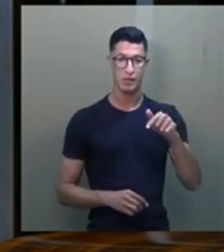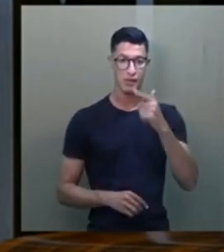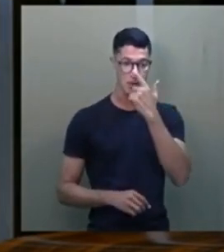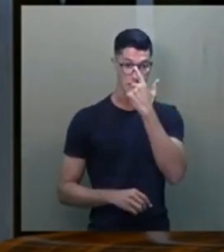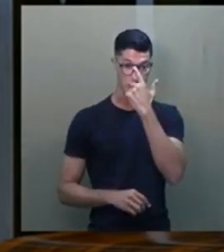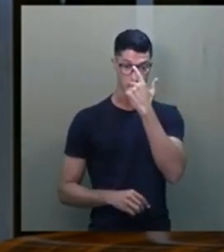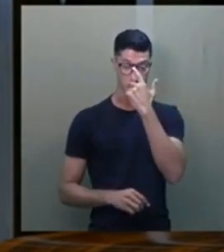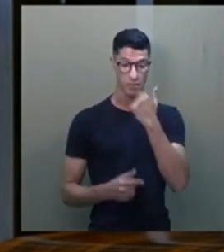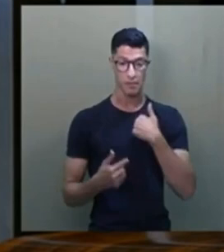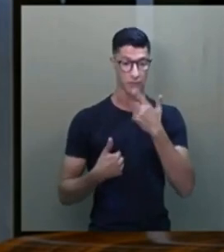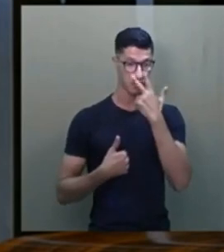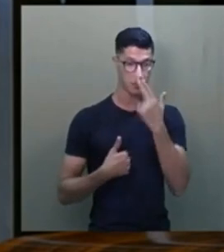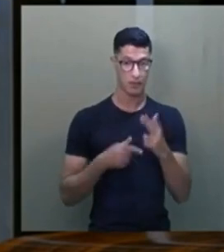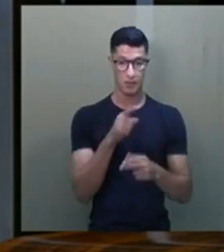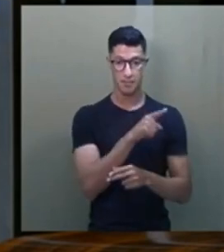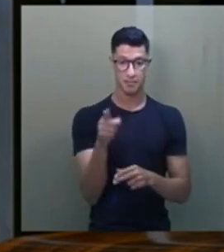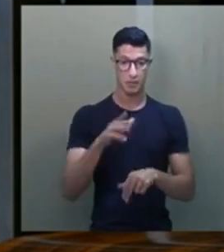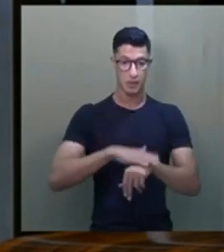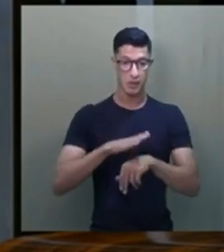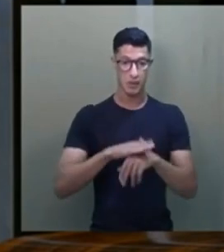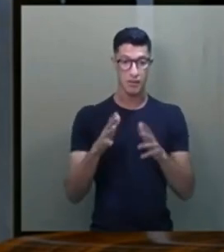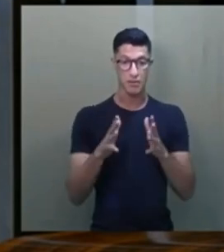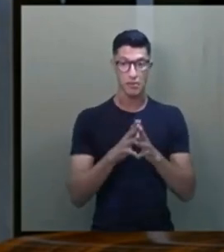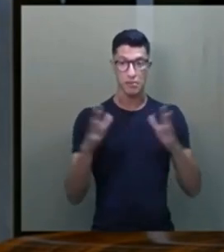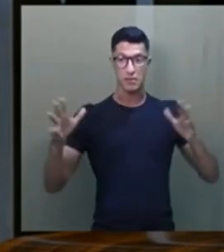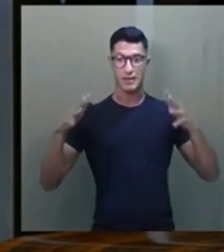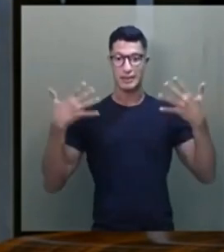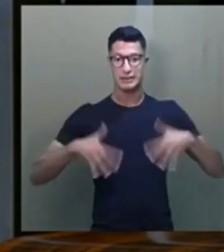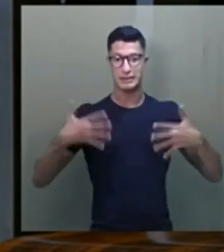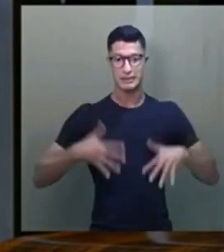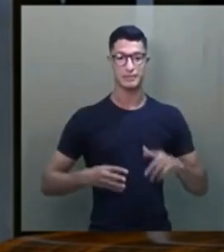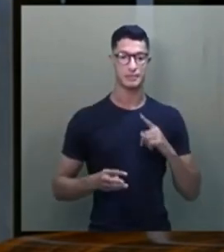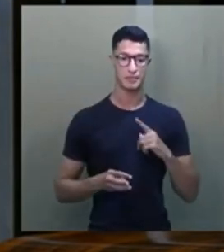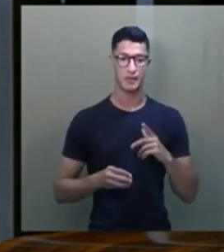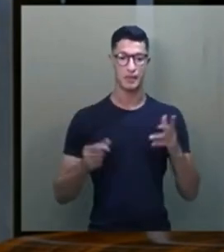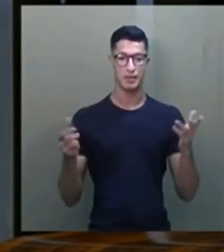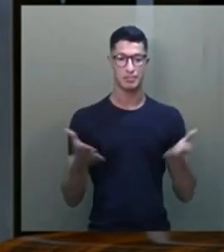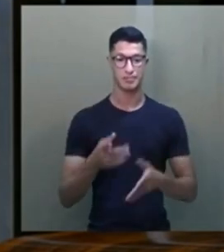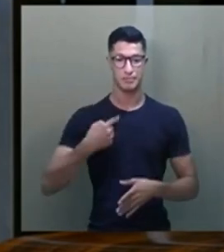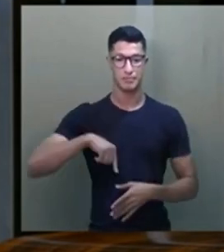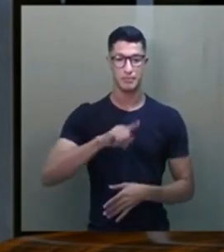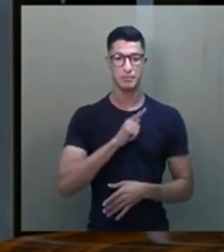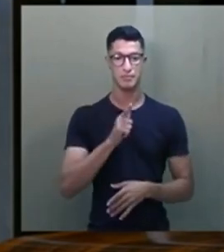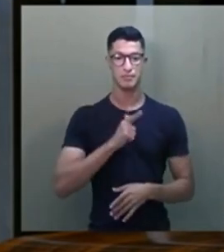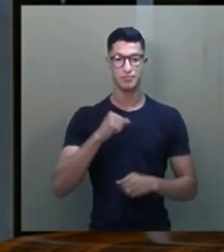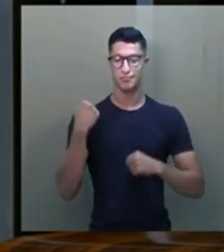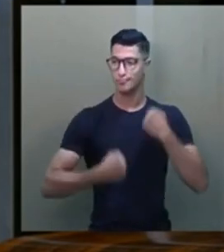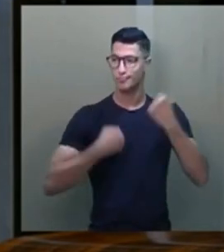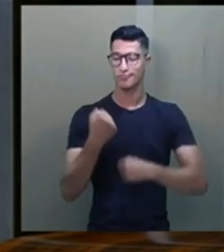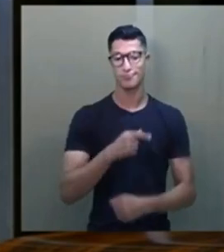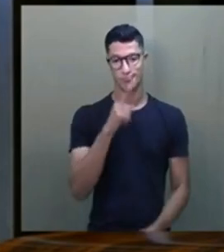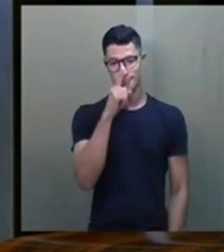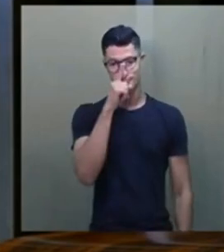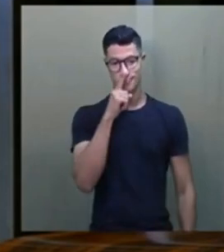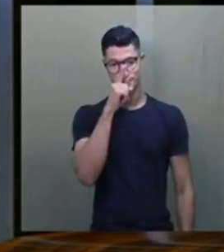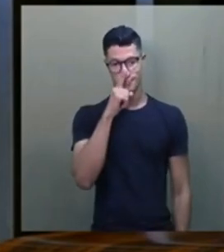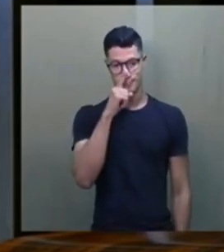Eu não achava que ele fosse tomar o tamanho que ele tomou, e hoje a gente está correndo esse risco.